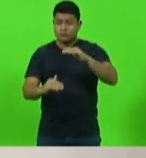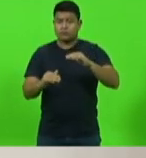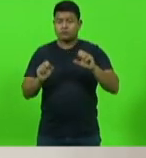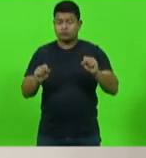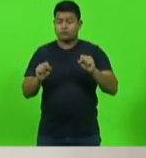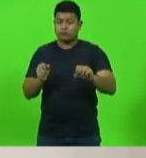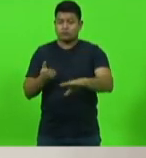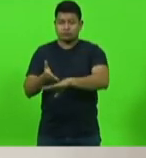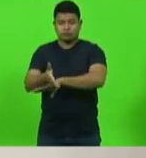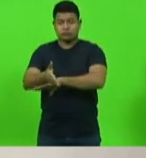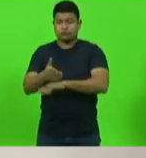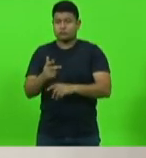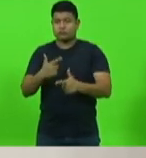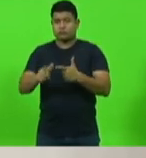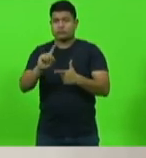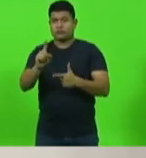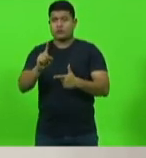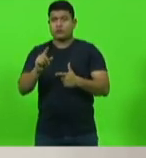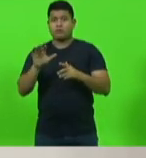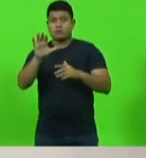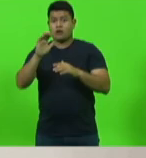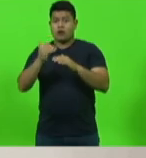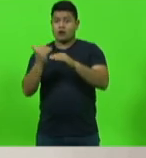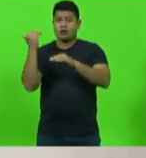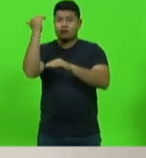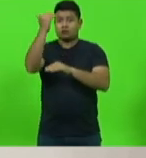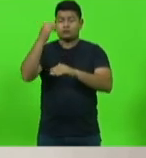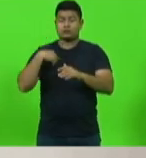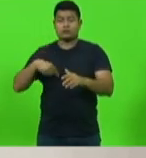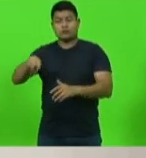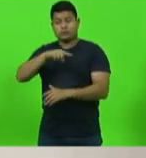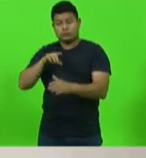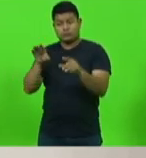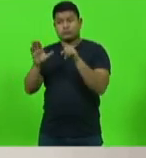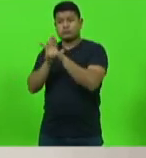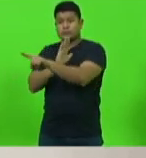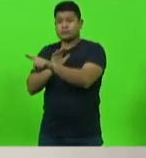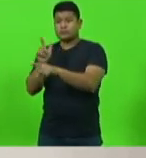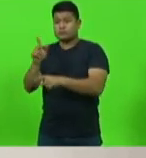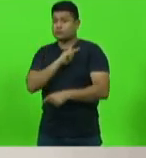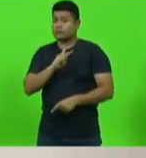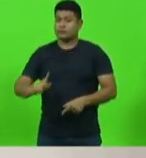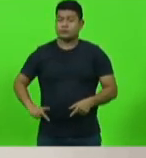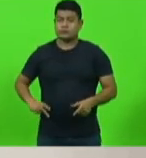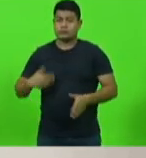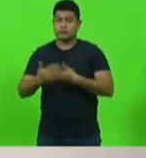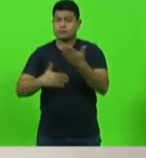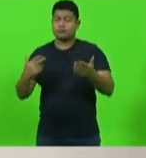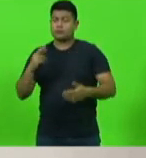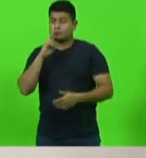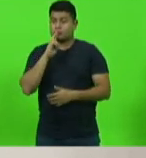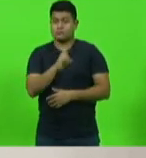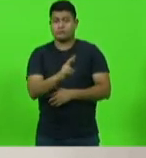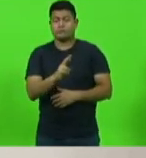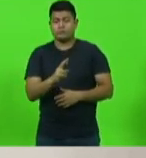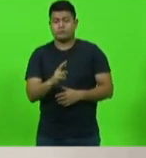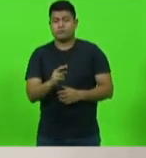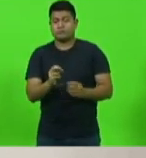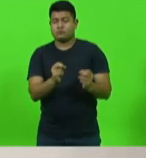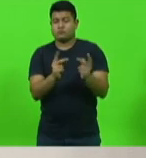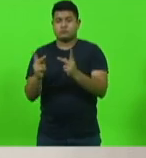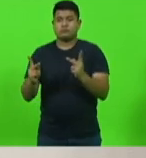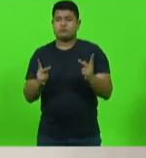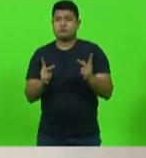poderá ser ocupada. A parte de cima, faremos uma consulta e, logo, logo, será comunicado por esse presidente neste momento,